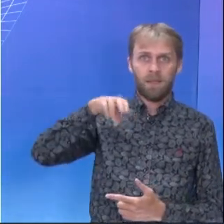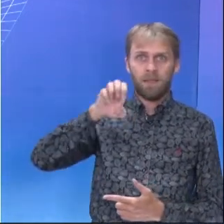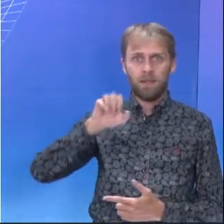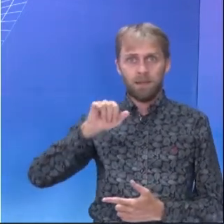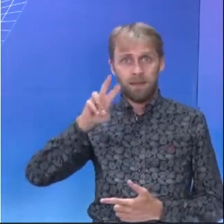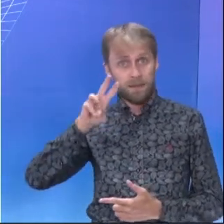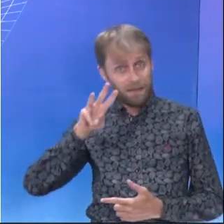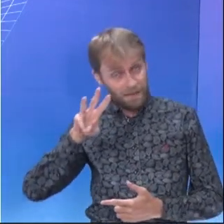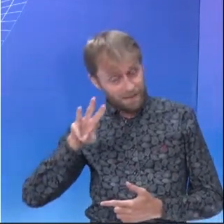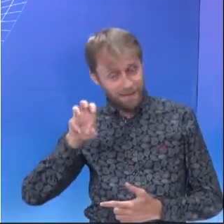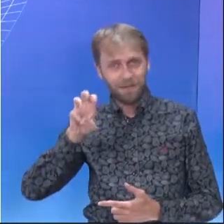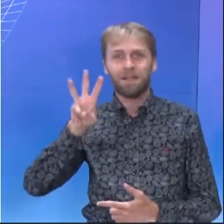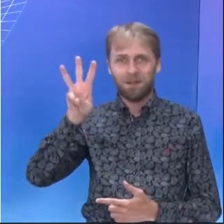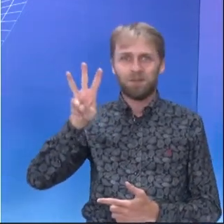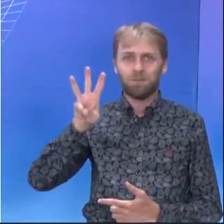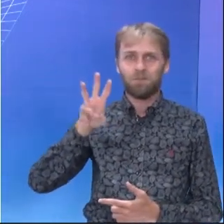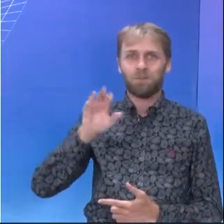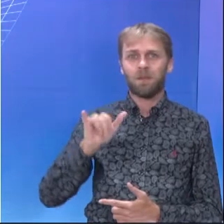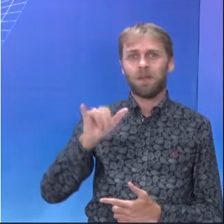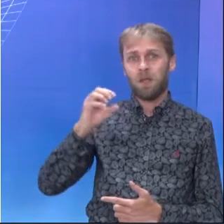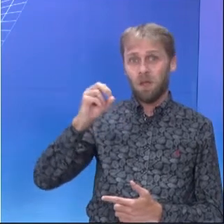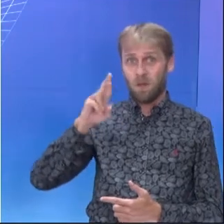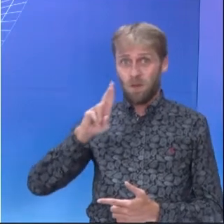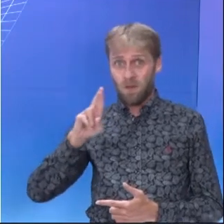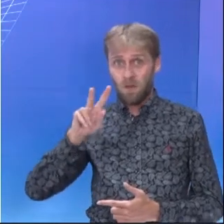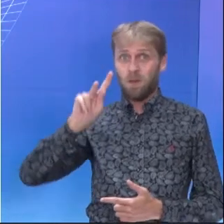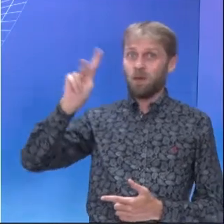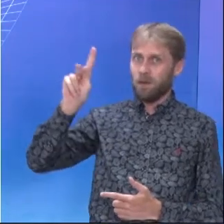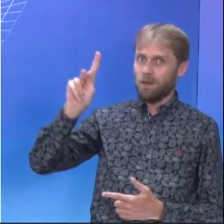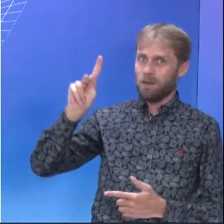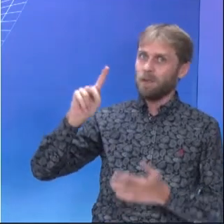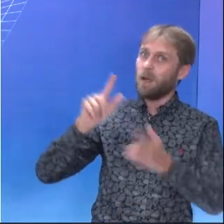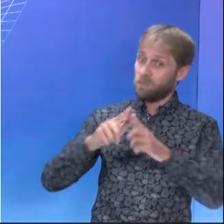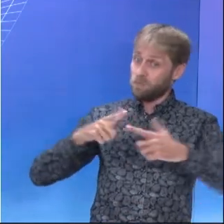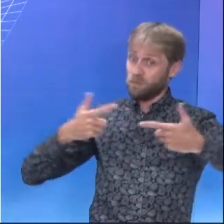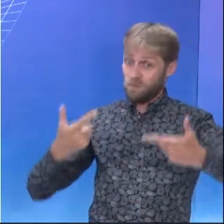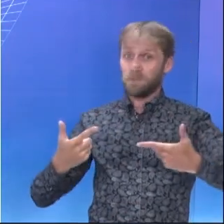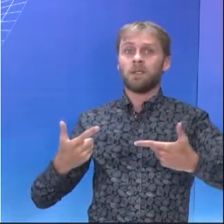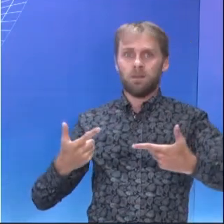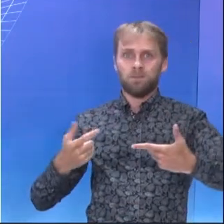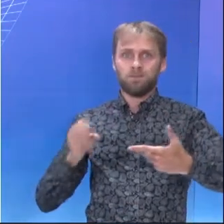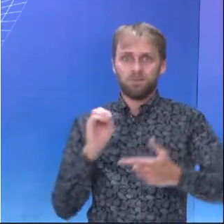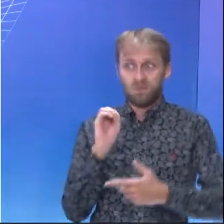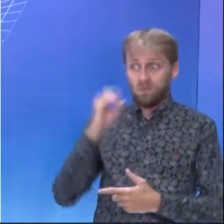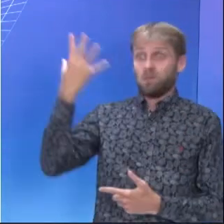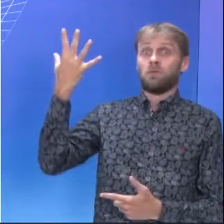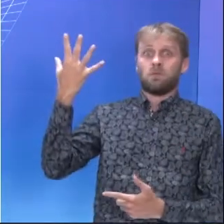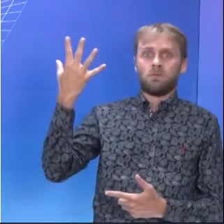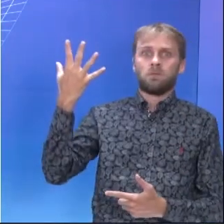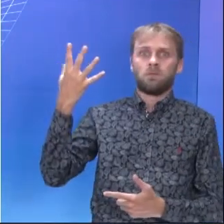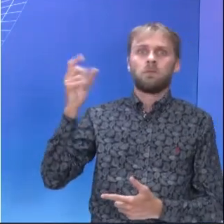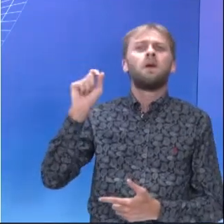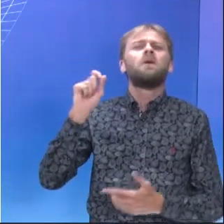relacionada a uma tragédia. E ainda diz onde aconteceu essa tragédia. Eu só não sei que tragédia é ainda. Mas é uma